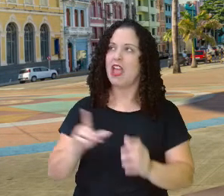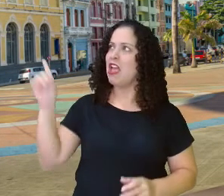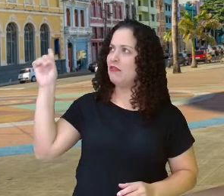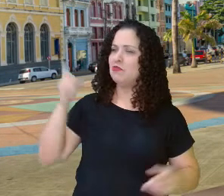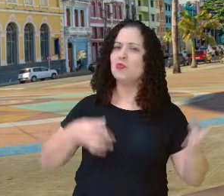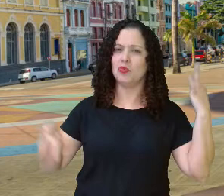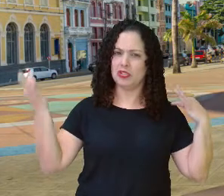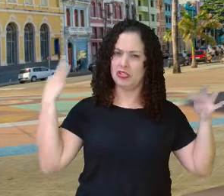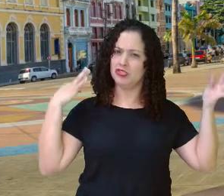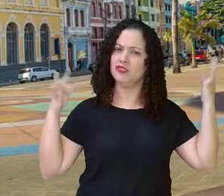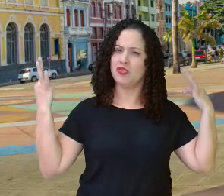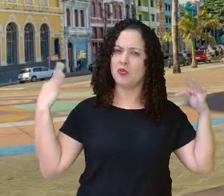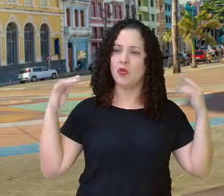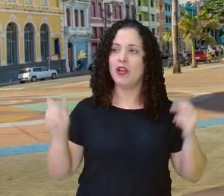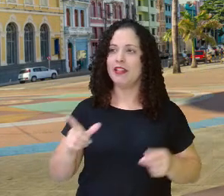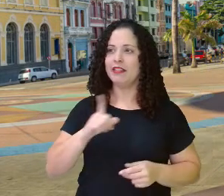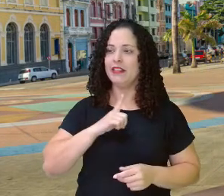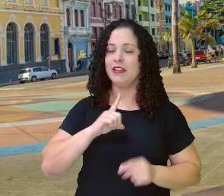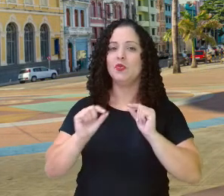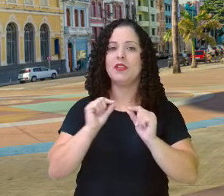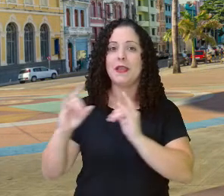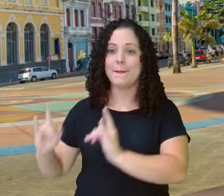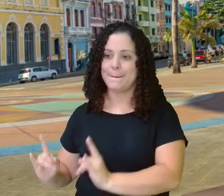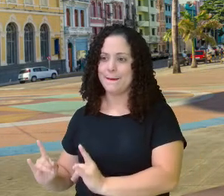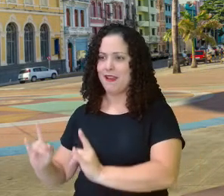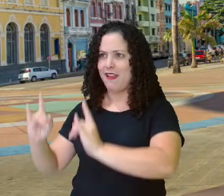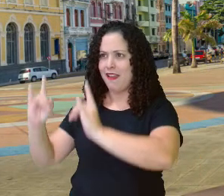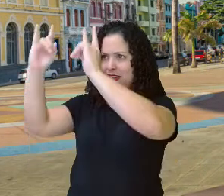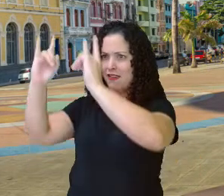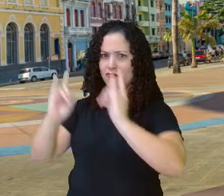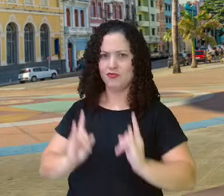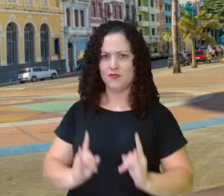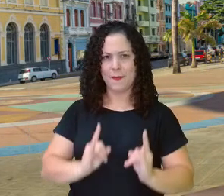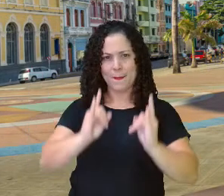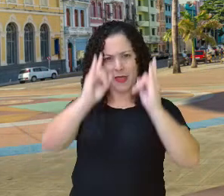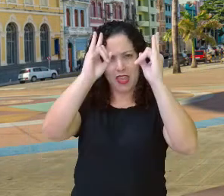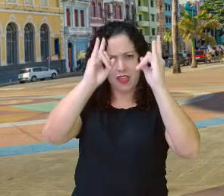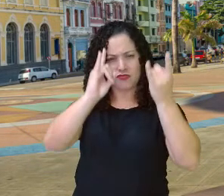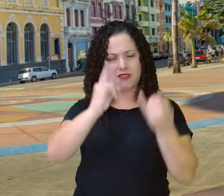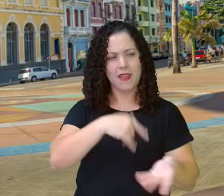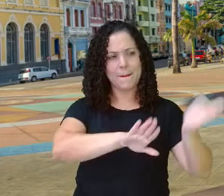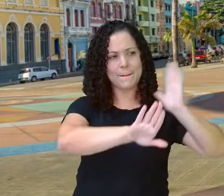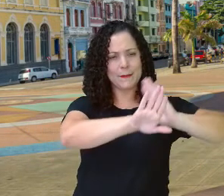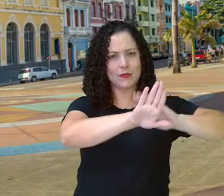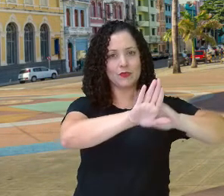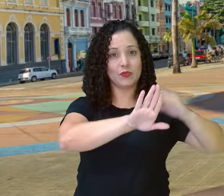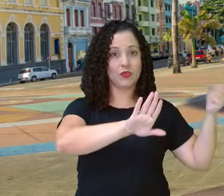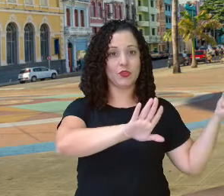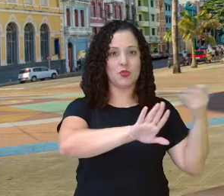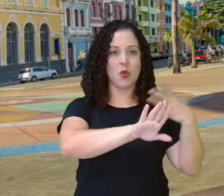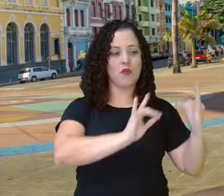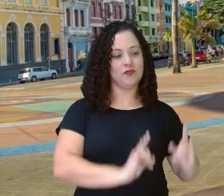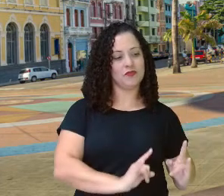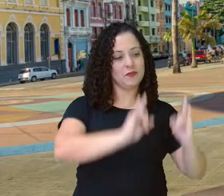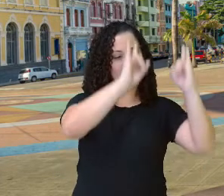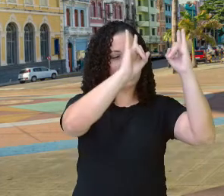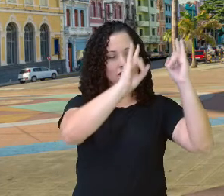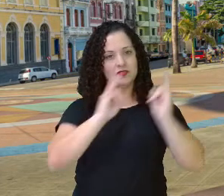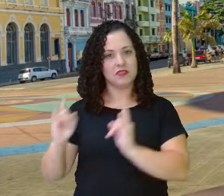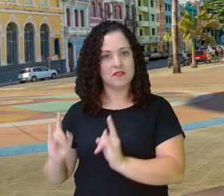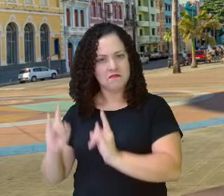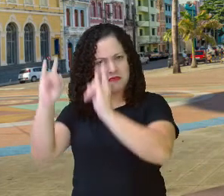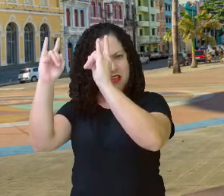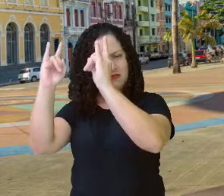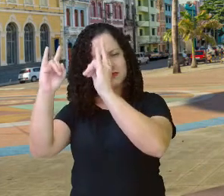próprios prédios, vejam. A gente está vendo prédios aí mais antigos e ao fundo prédios mais novos. Então, vamos começar pensando,